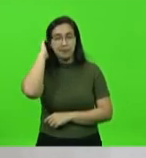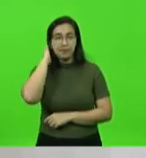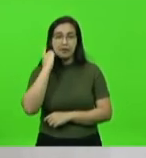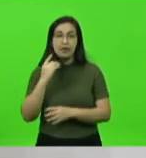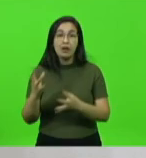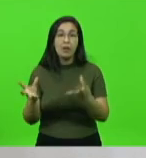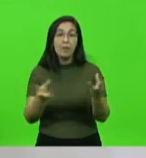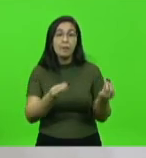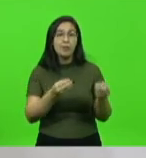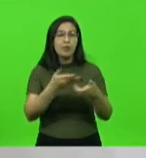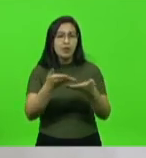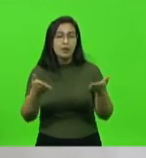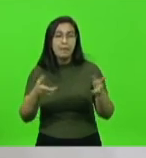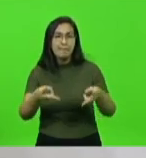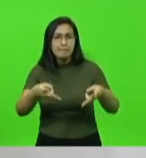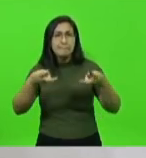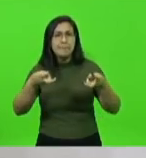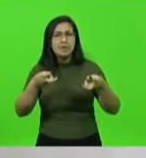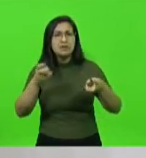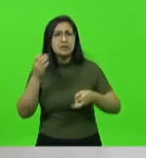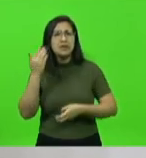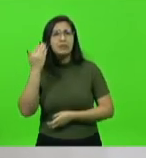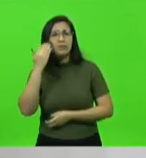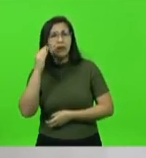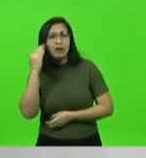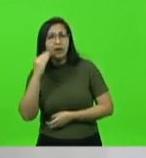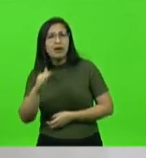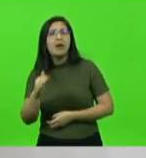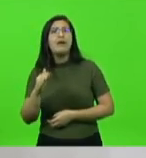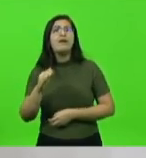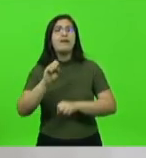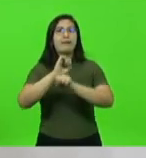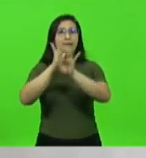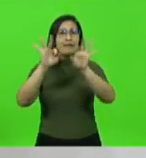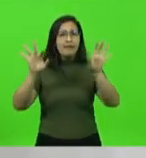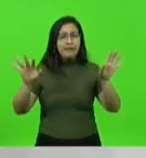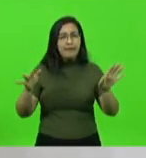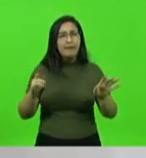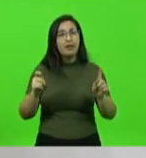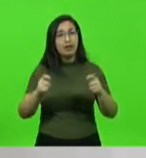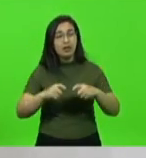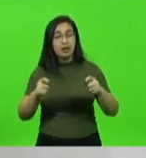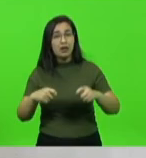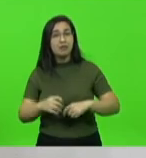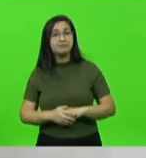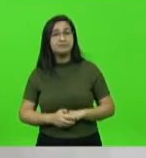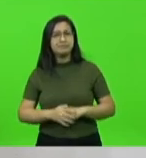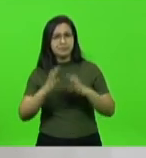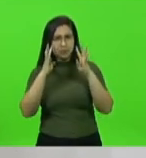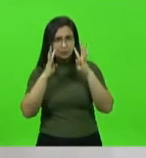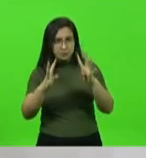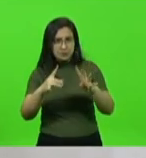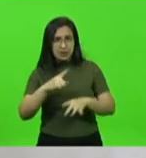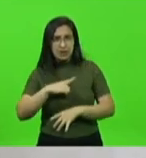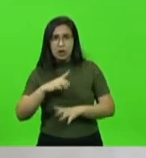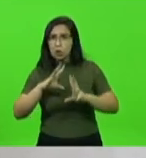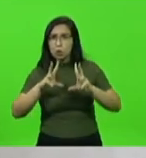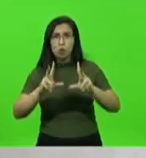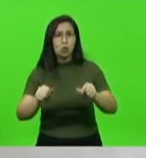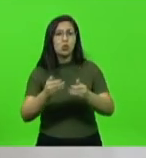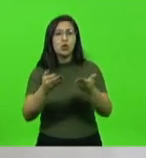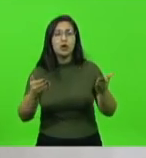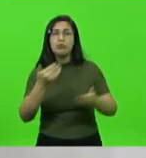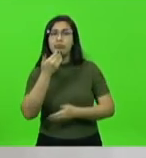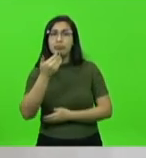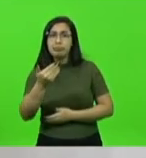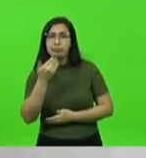entender aquilo que havia sido distorcido. Eu, ao ouvir atentamente todas as reivindicações das